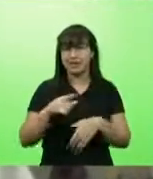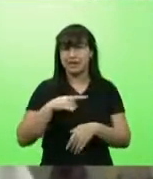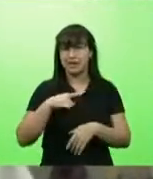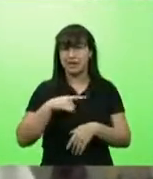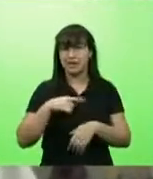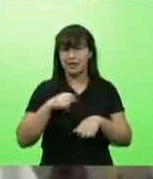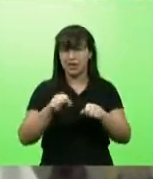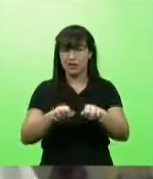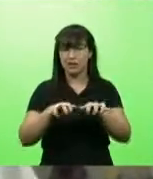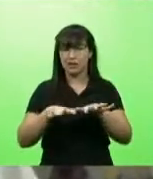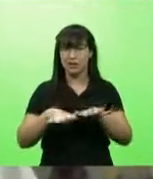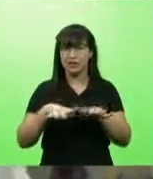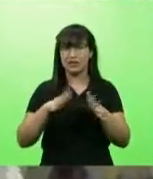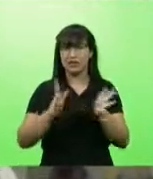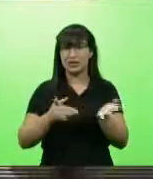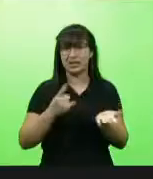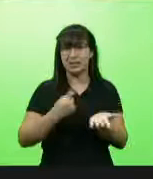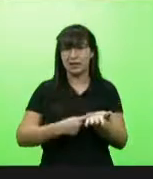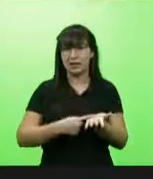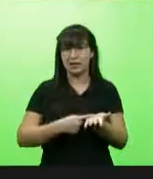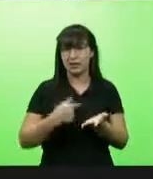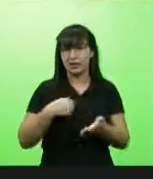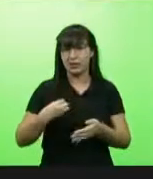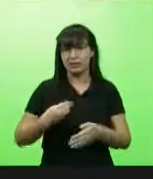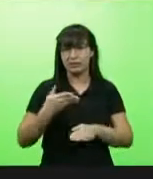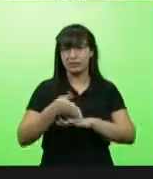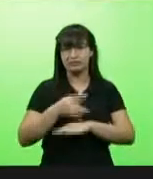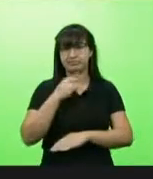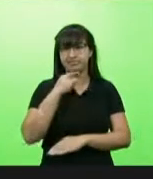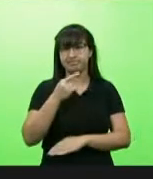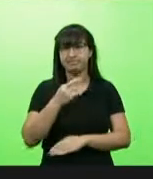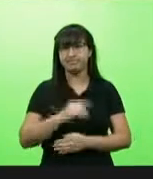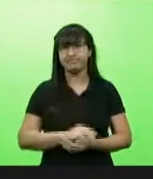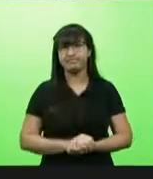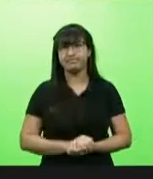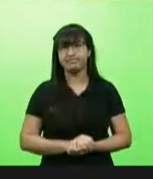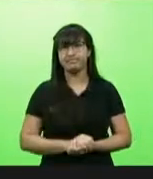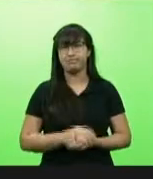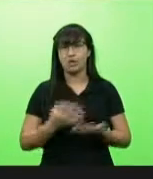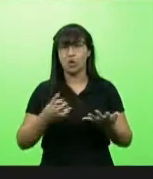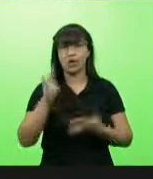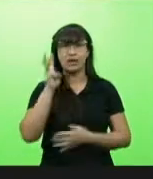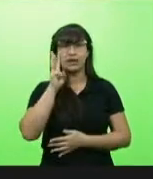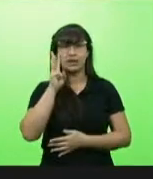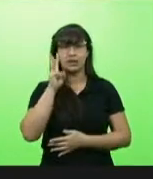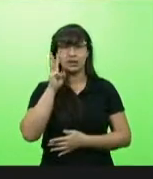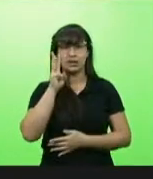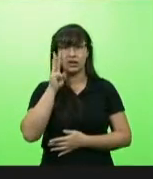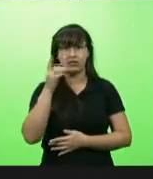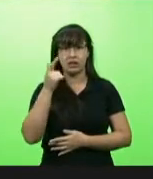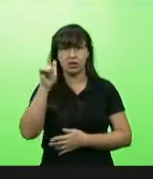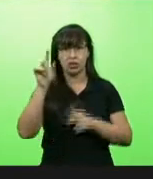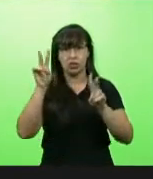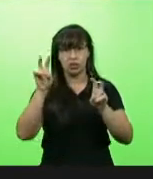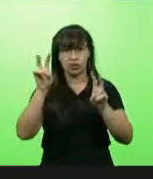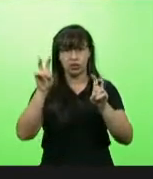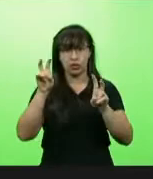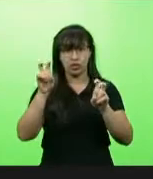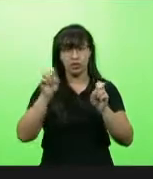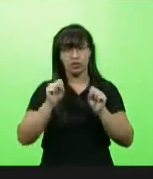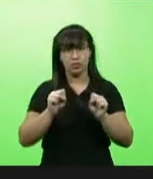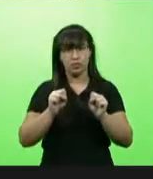consigo permanecer. Obrigada, presidente. A matéria ficará pautada para a próxima terça-feira, deputada Luciana Carminati.